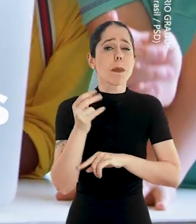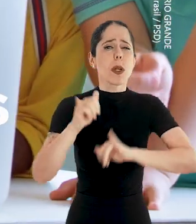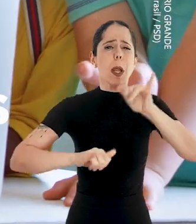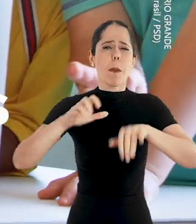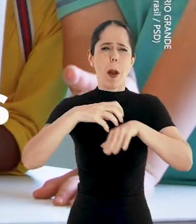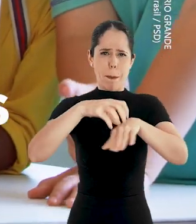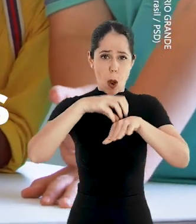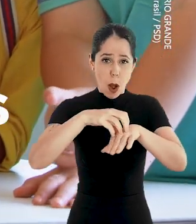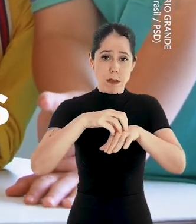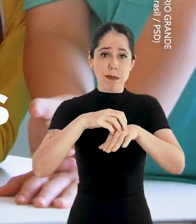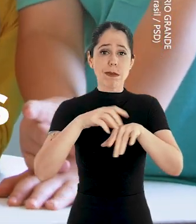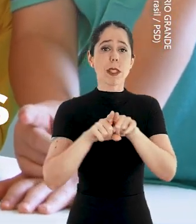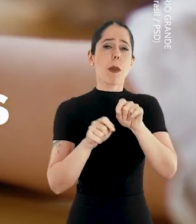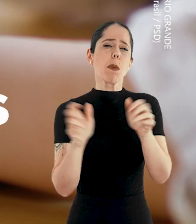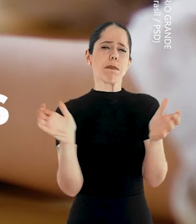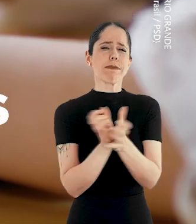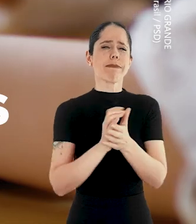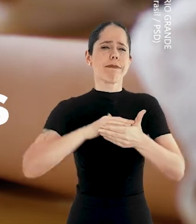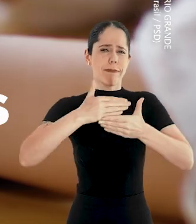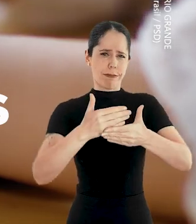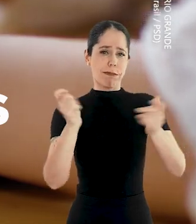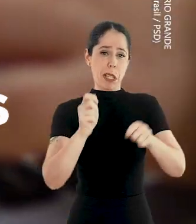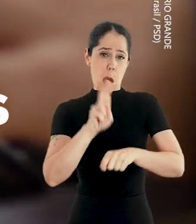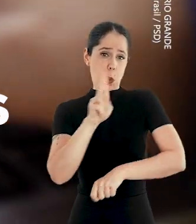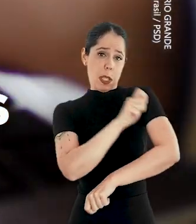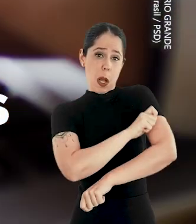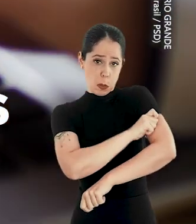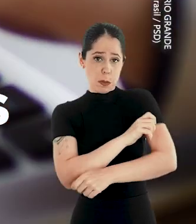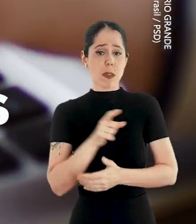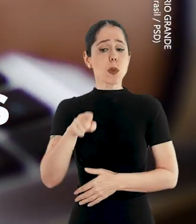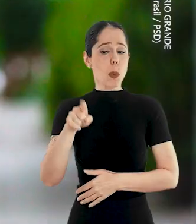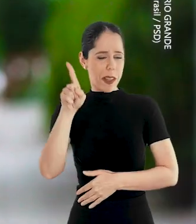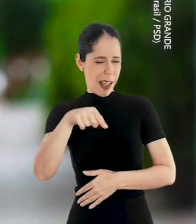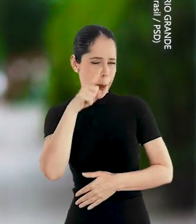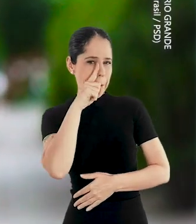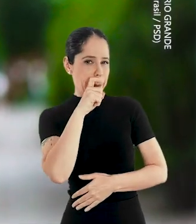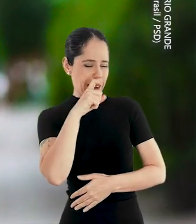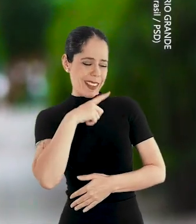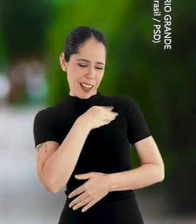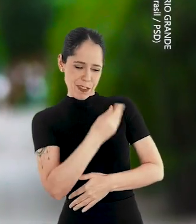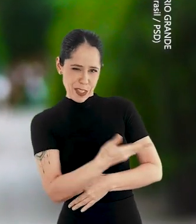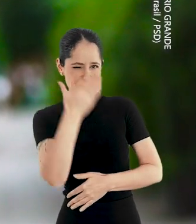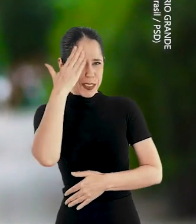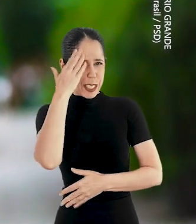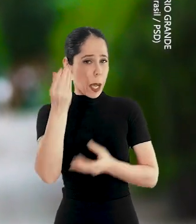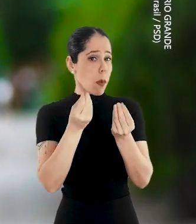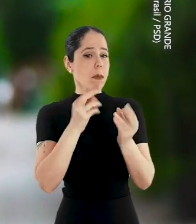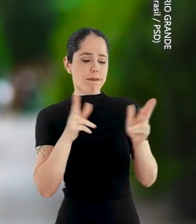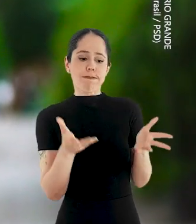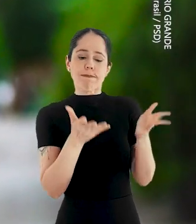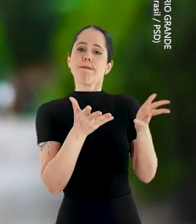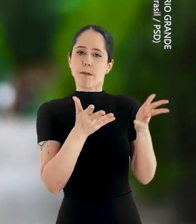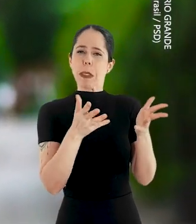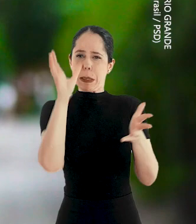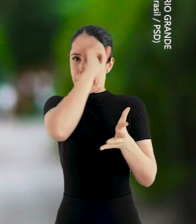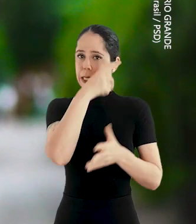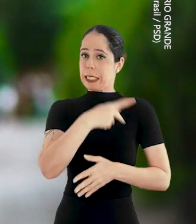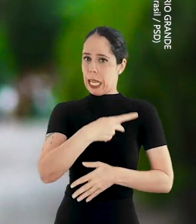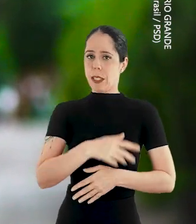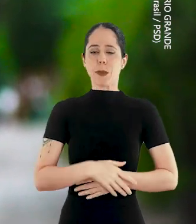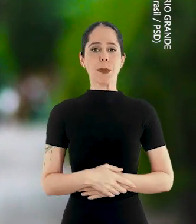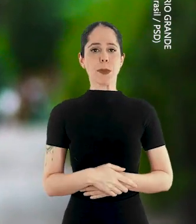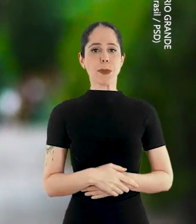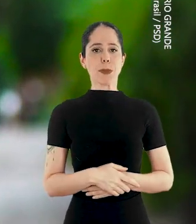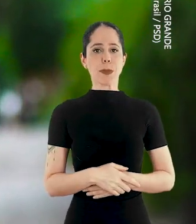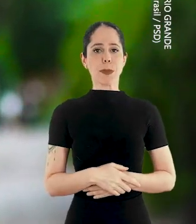2 mil laboratórios móveis com kits de notebooks para uso dos alunos. E você que é pai, que é mãe, sabe bem a diferença que isso vai